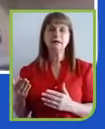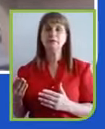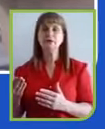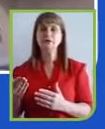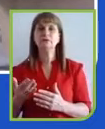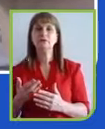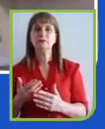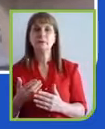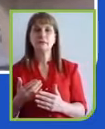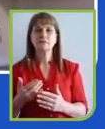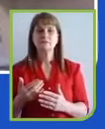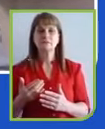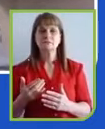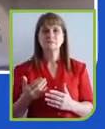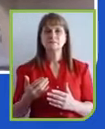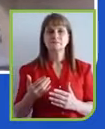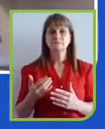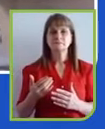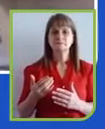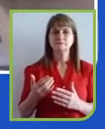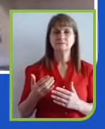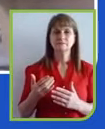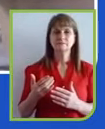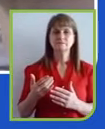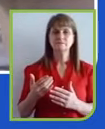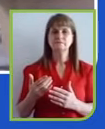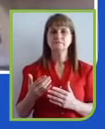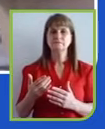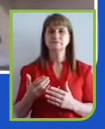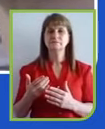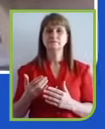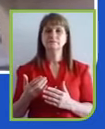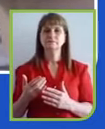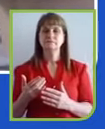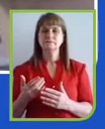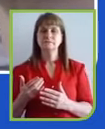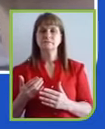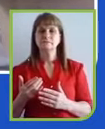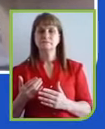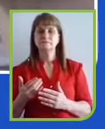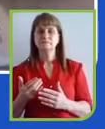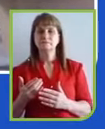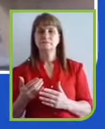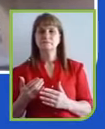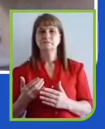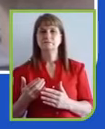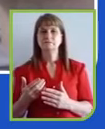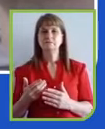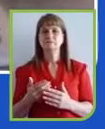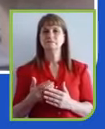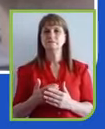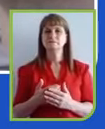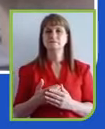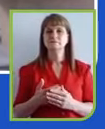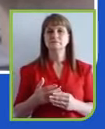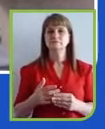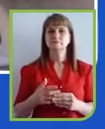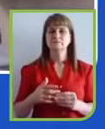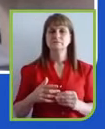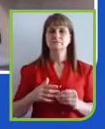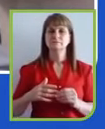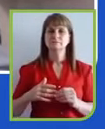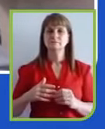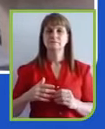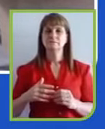isso é um programa liderado pelo nosso próprio CEO, e com o apoio de